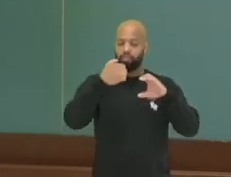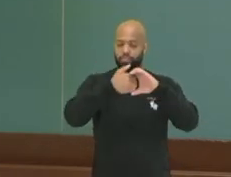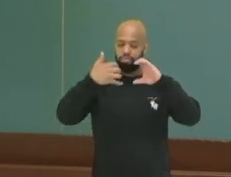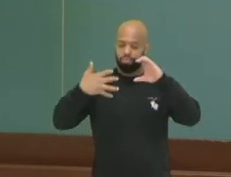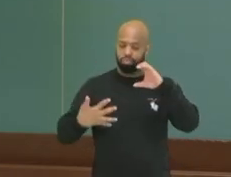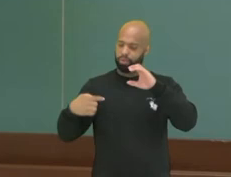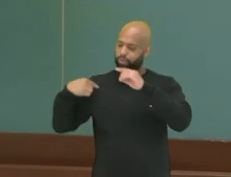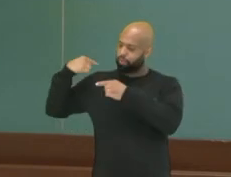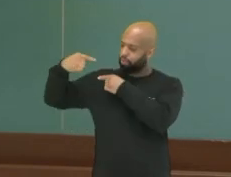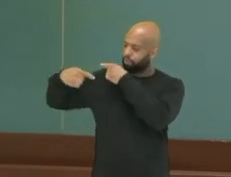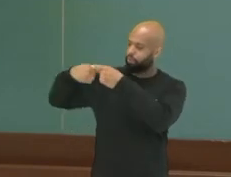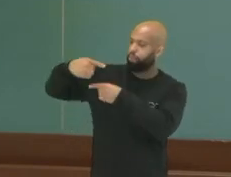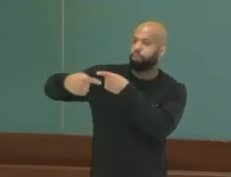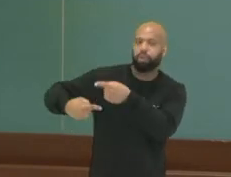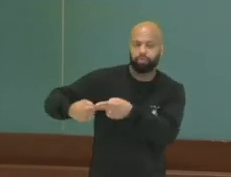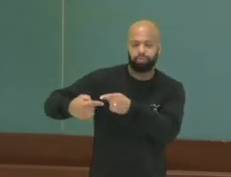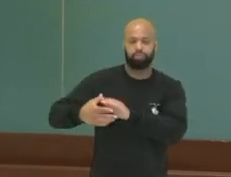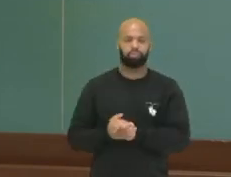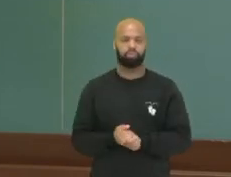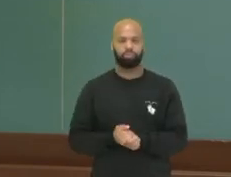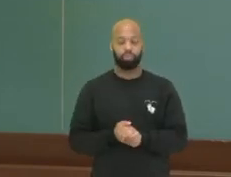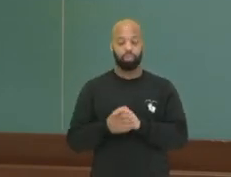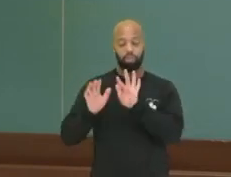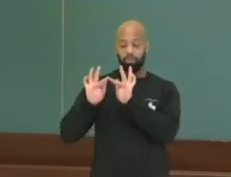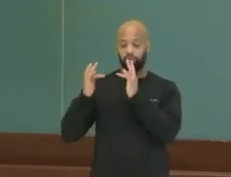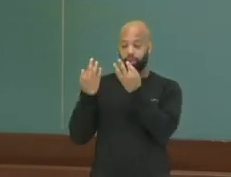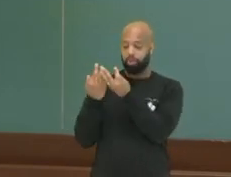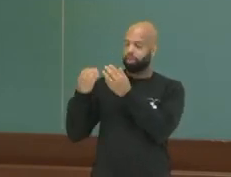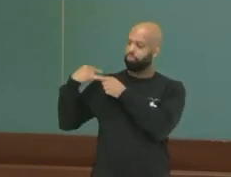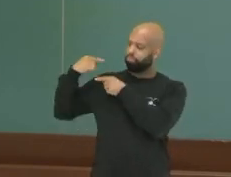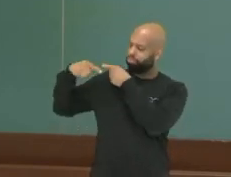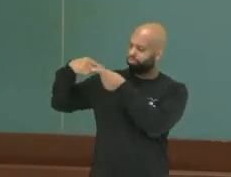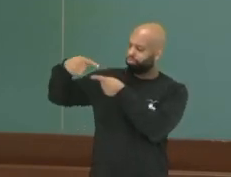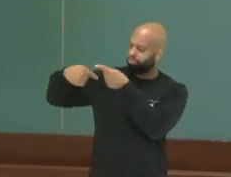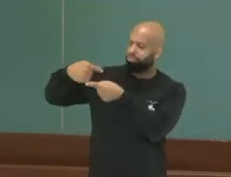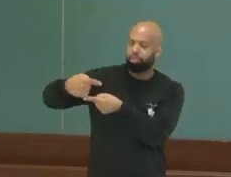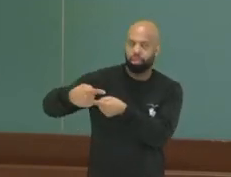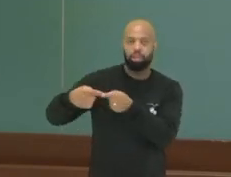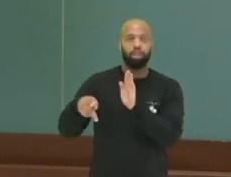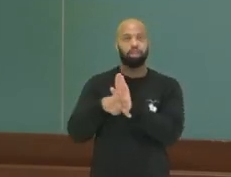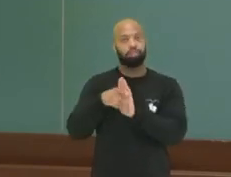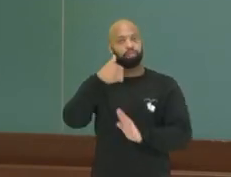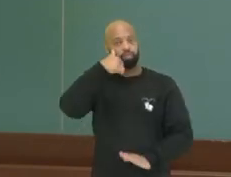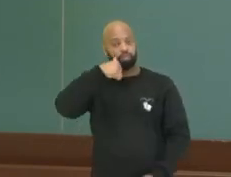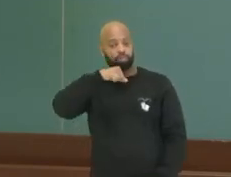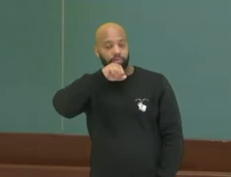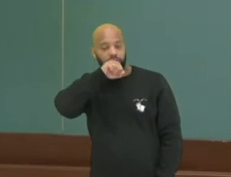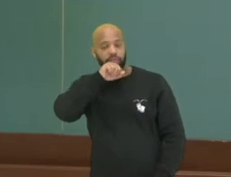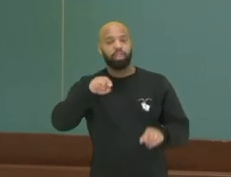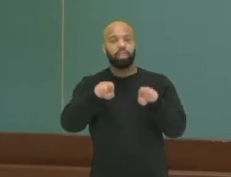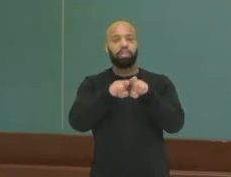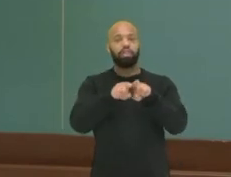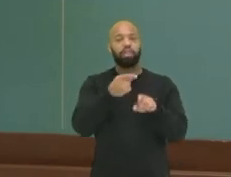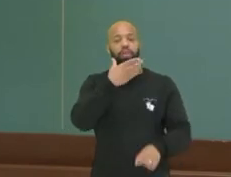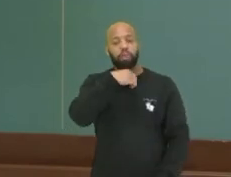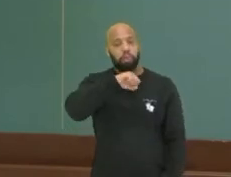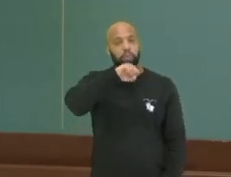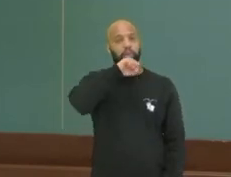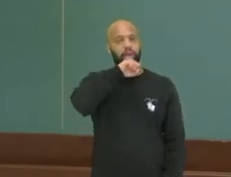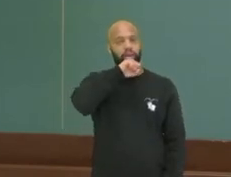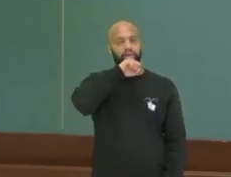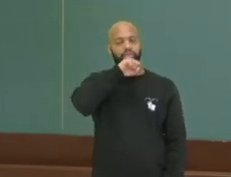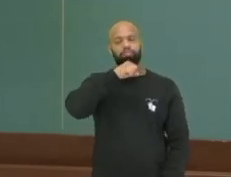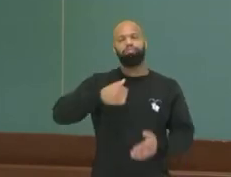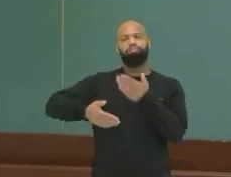hereditárias. As heranças que recebemos dos nossos pais, que os nossos pais receberam dos